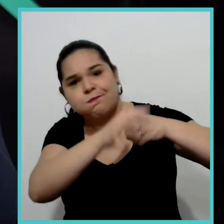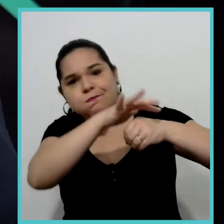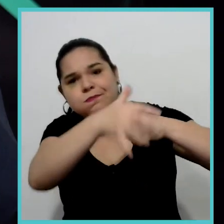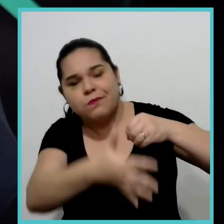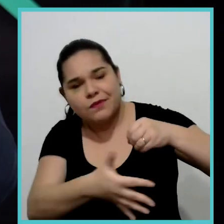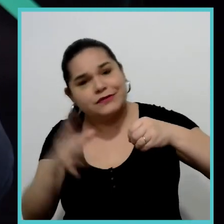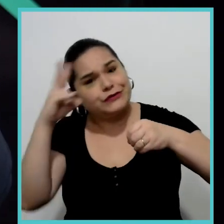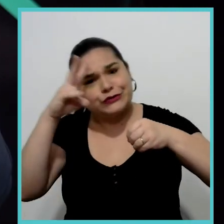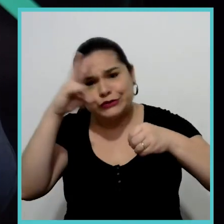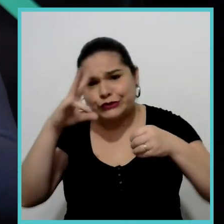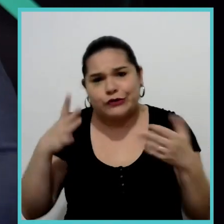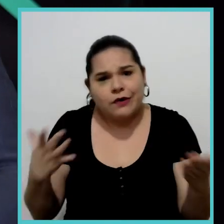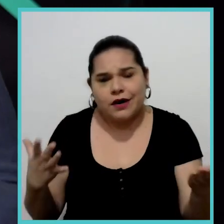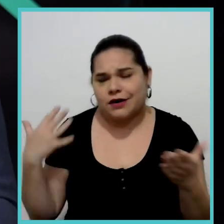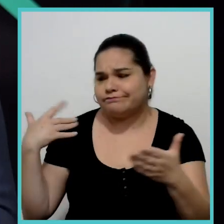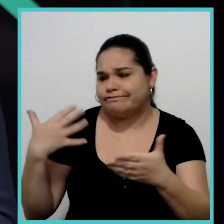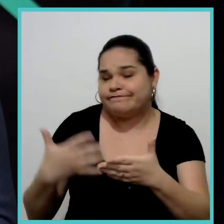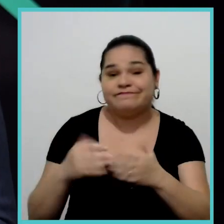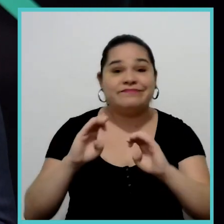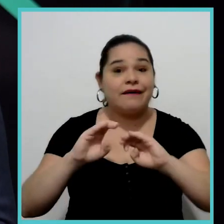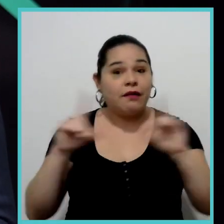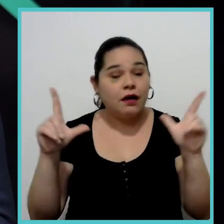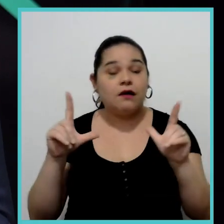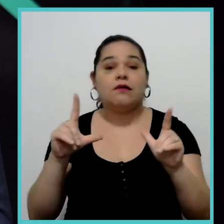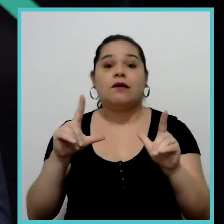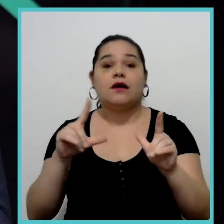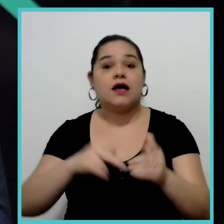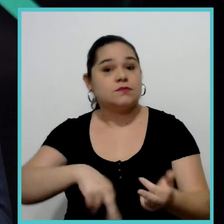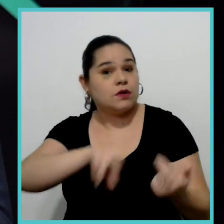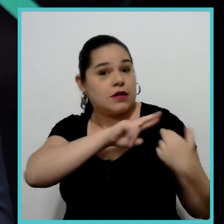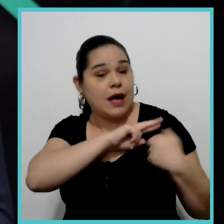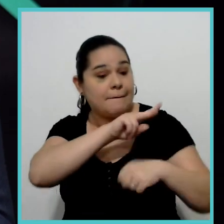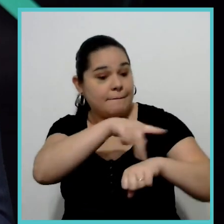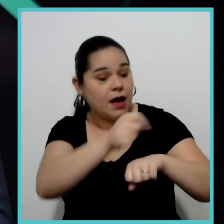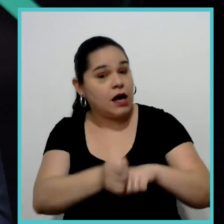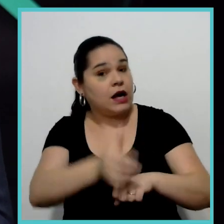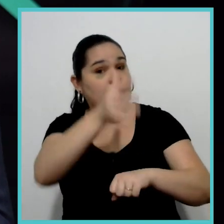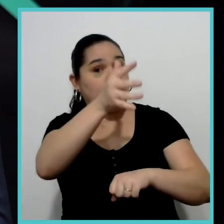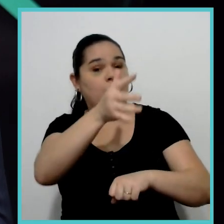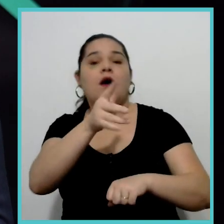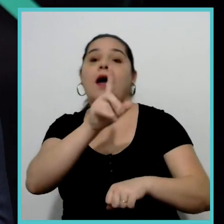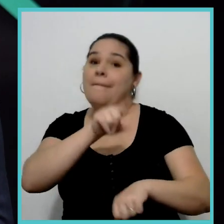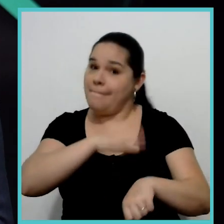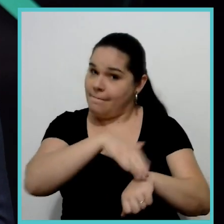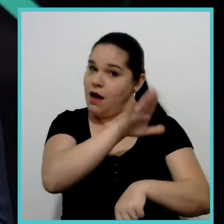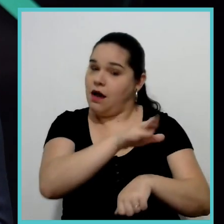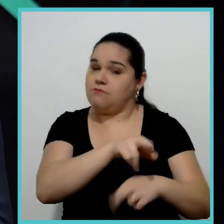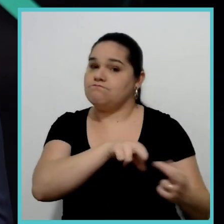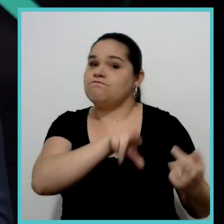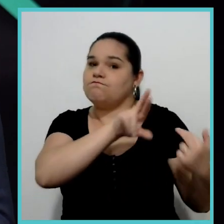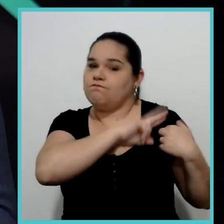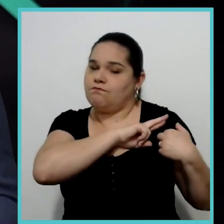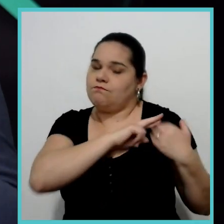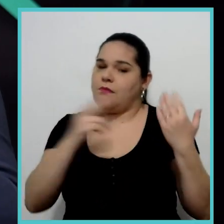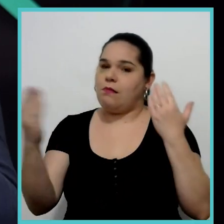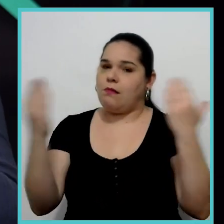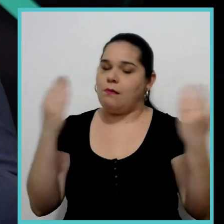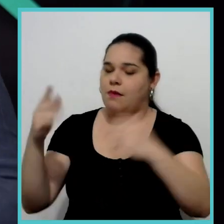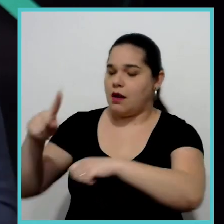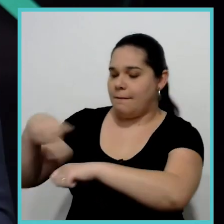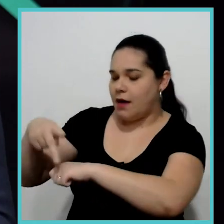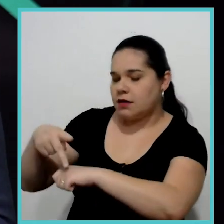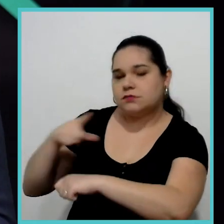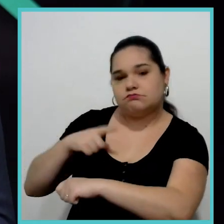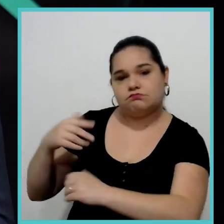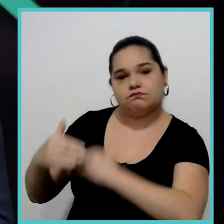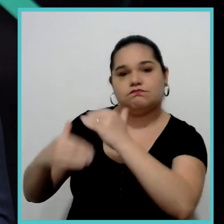Então, é claro que a responsabilidade dos países ricos é muito maior do que os países em desenvolvimento. Então, isso também é